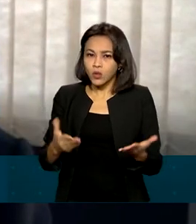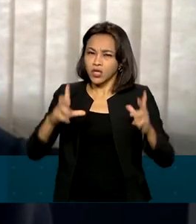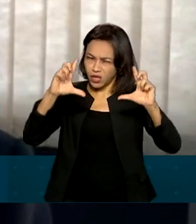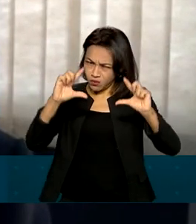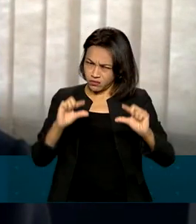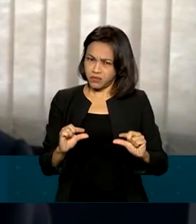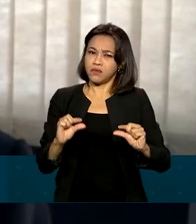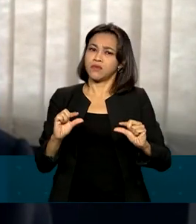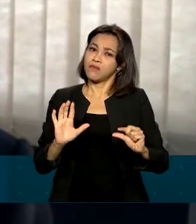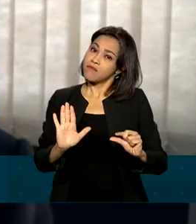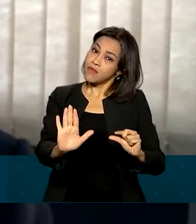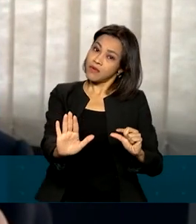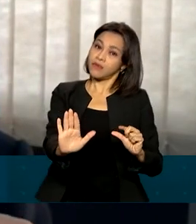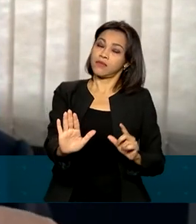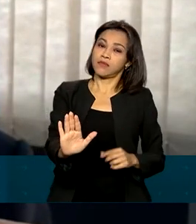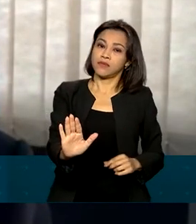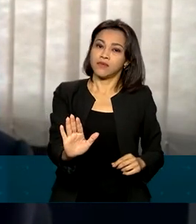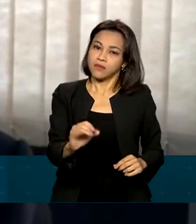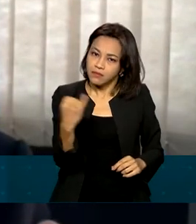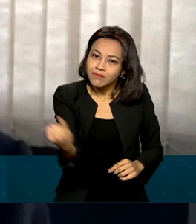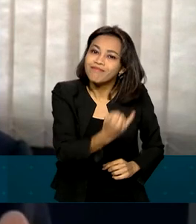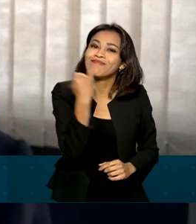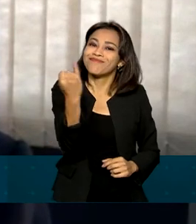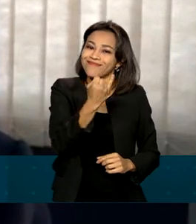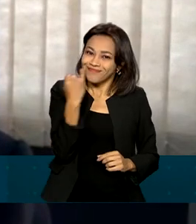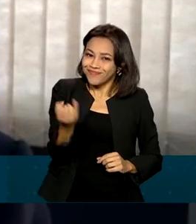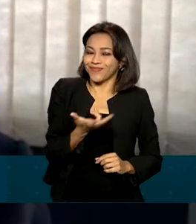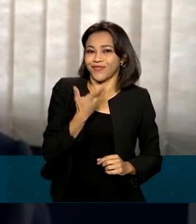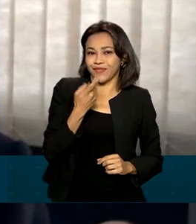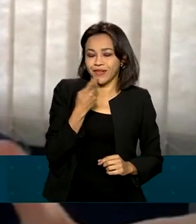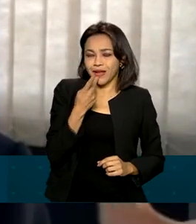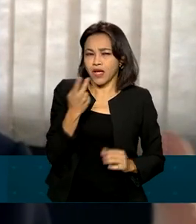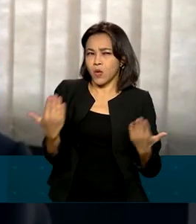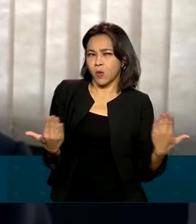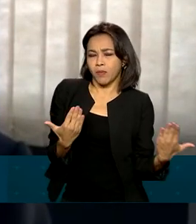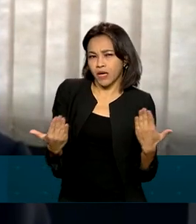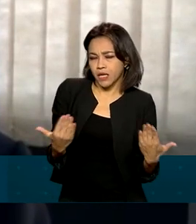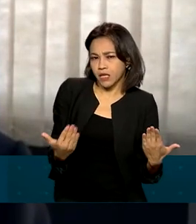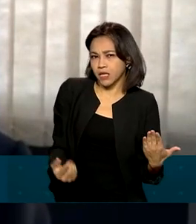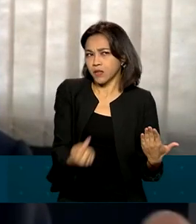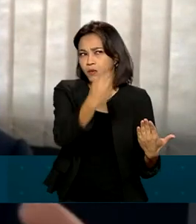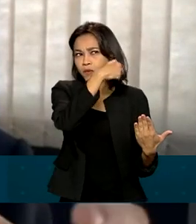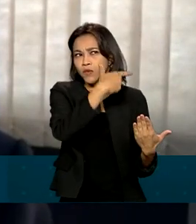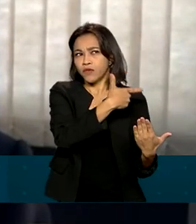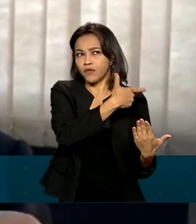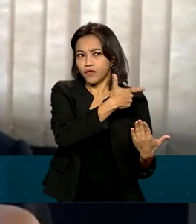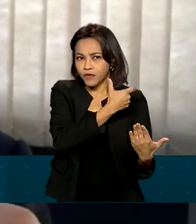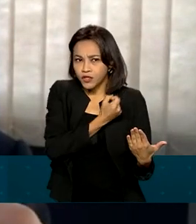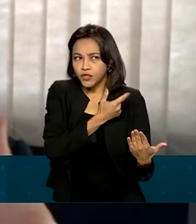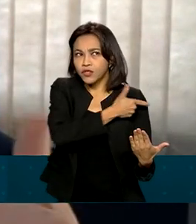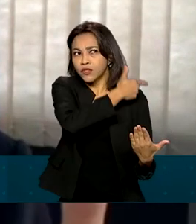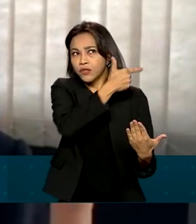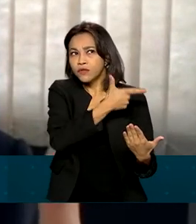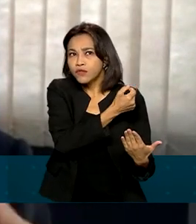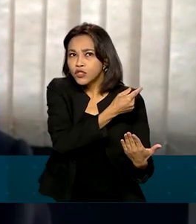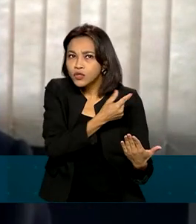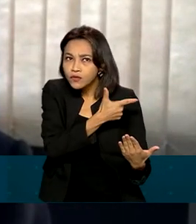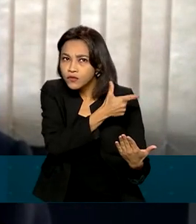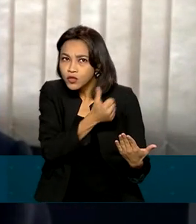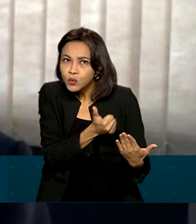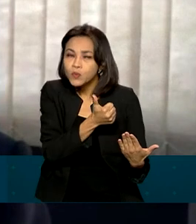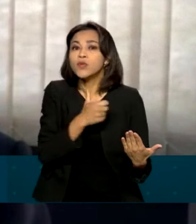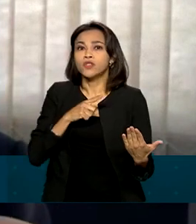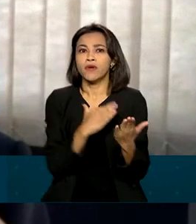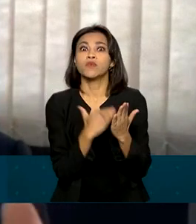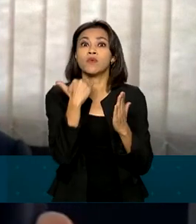redução, mas é importante dizer que comparando a safra 20 e 21, nós tivemos um aumento de